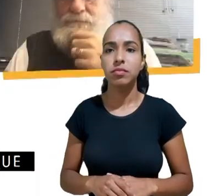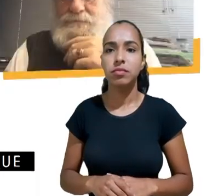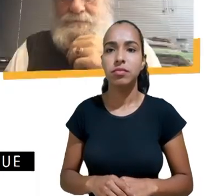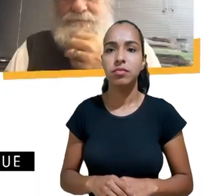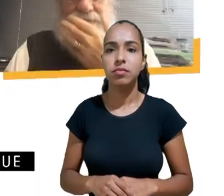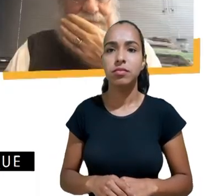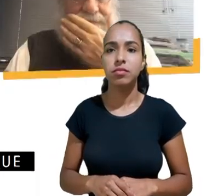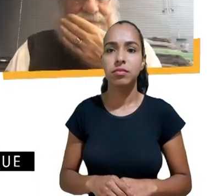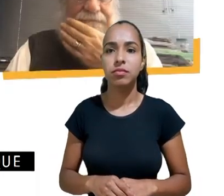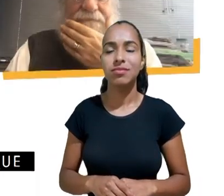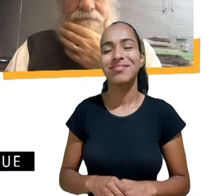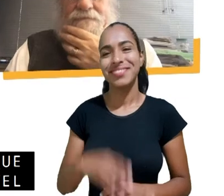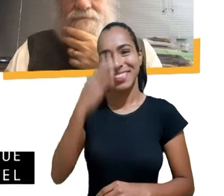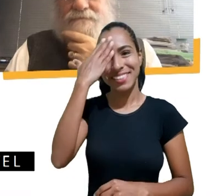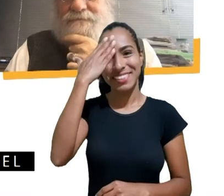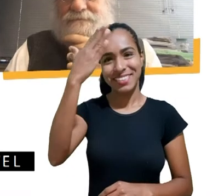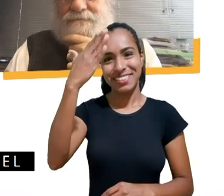obrigada